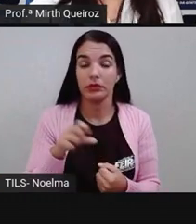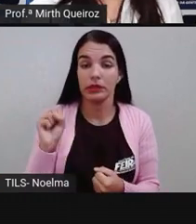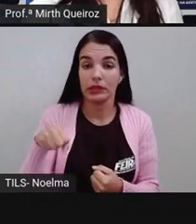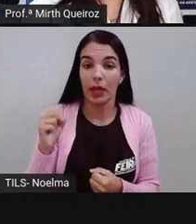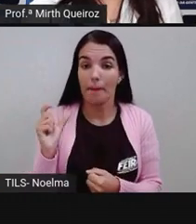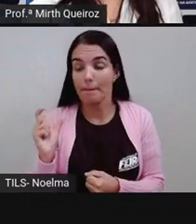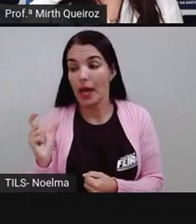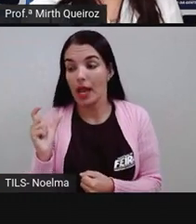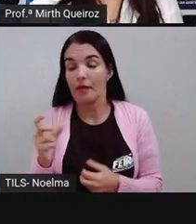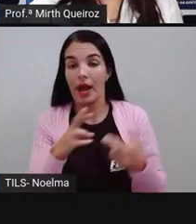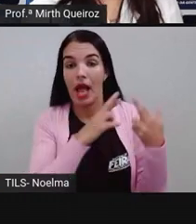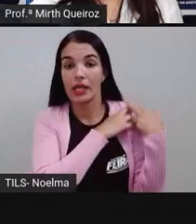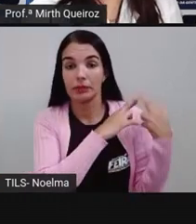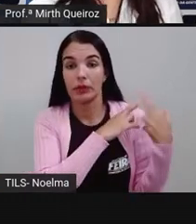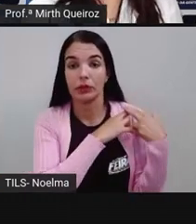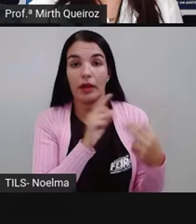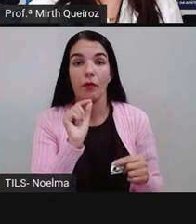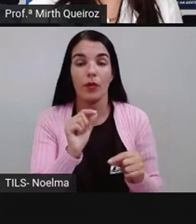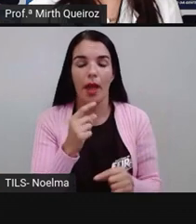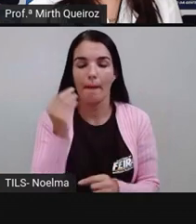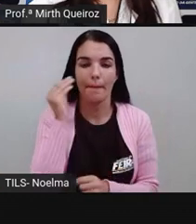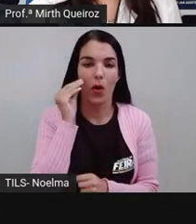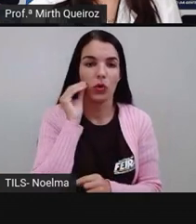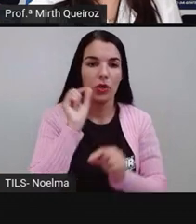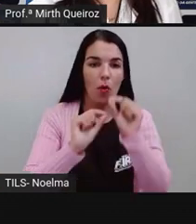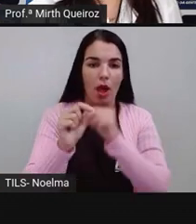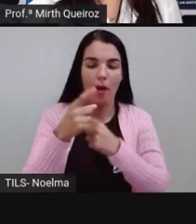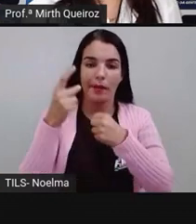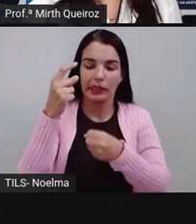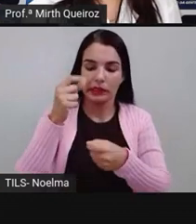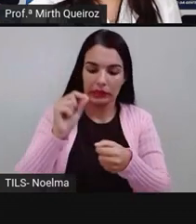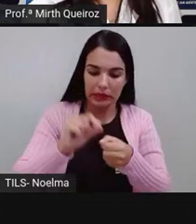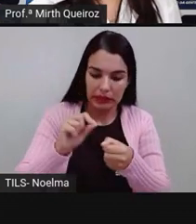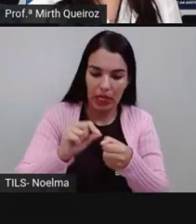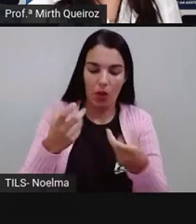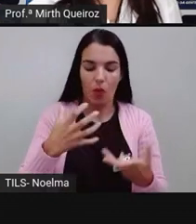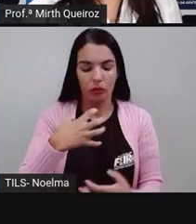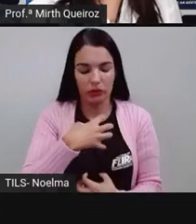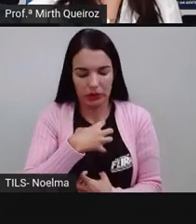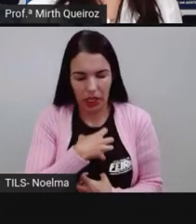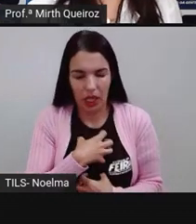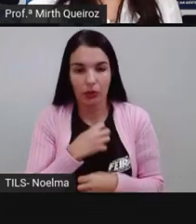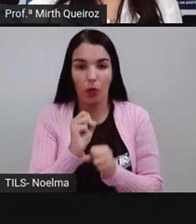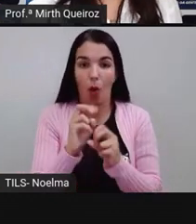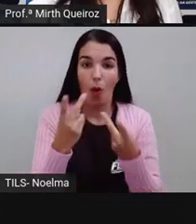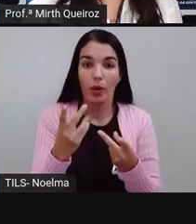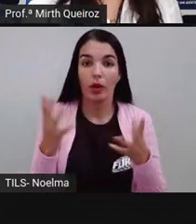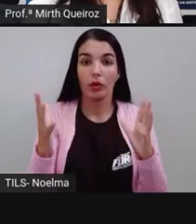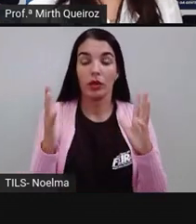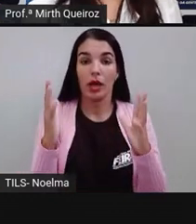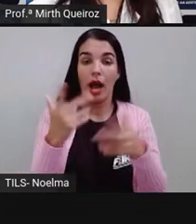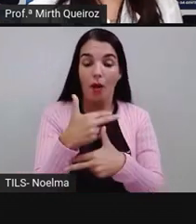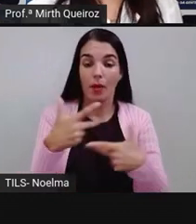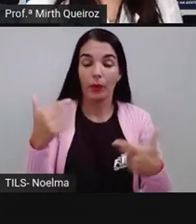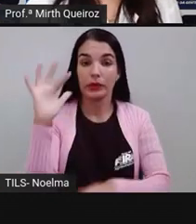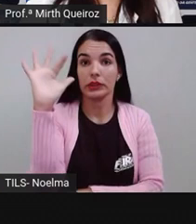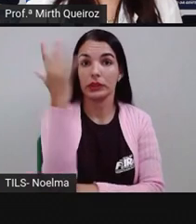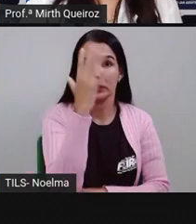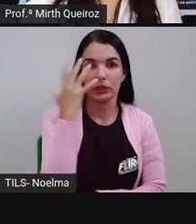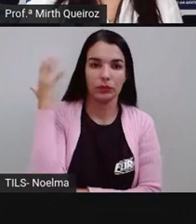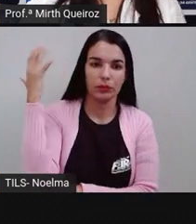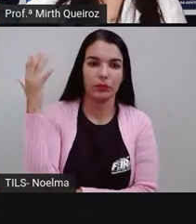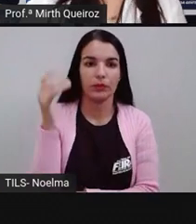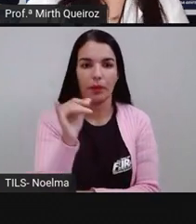responsáveis por indicar uma ação, um estado ou um fenômeno da natureza.